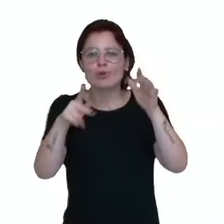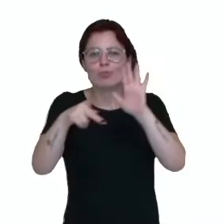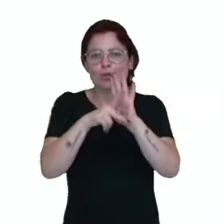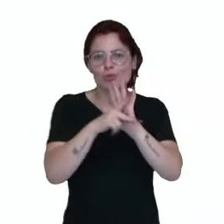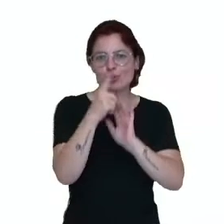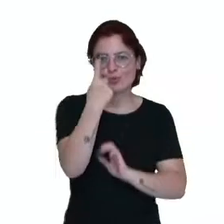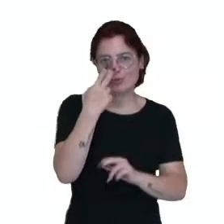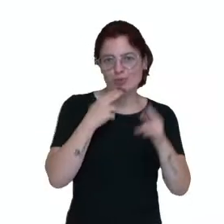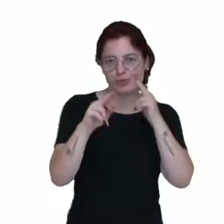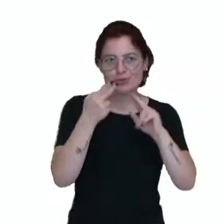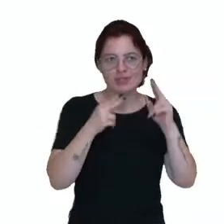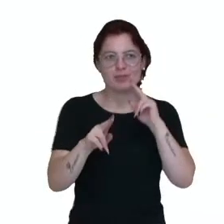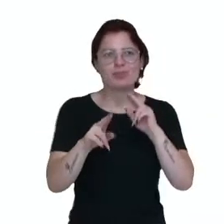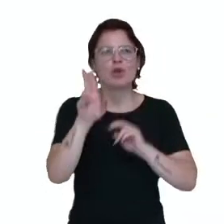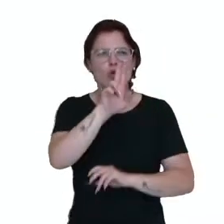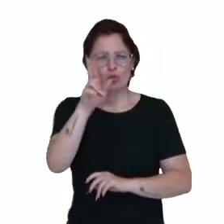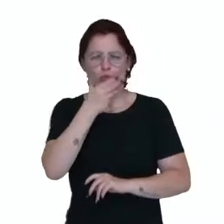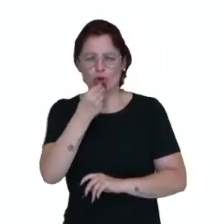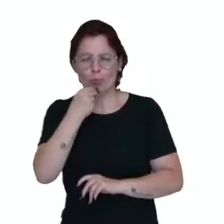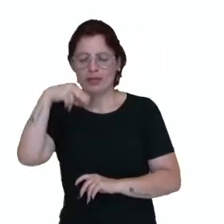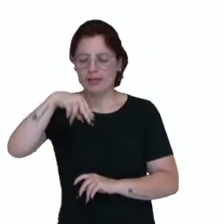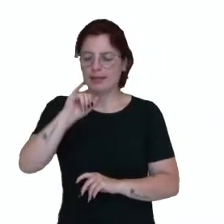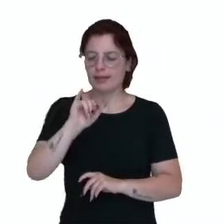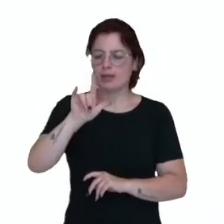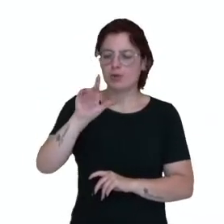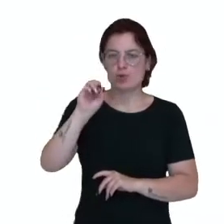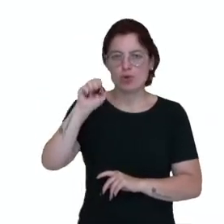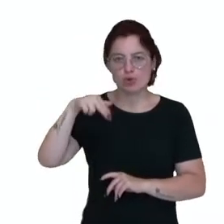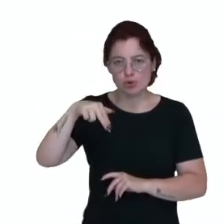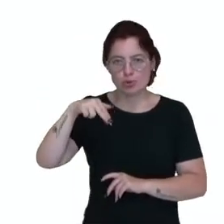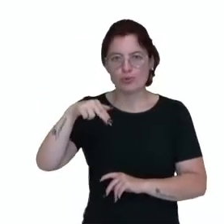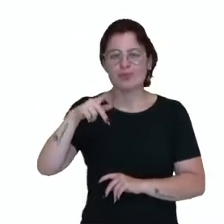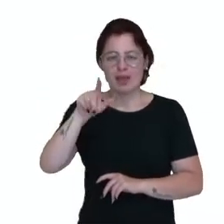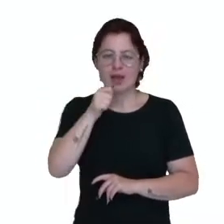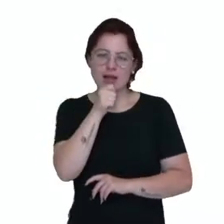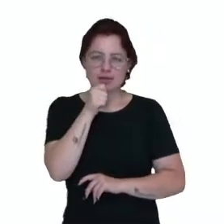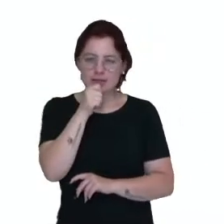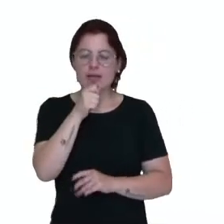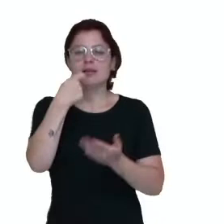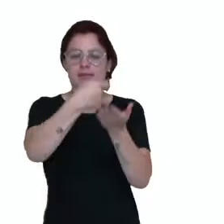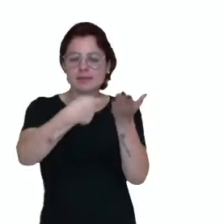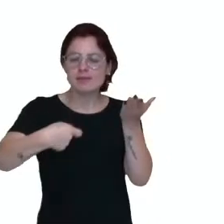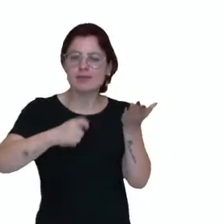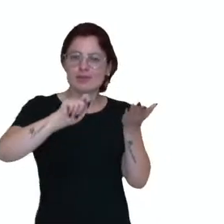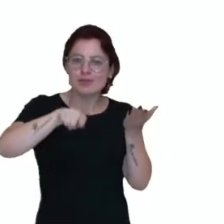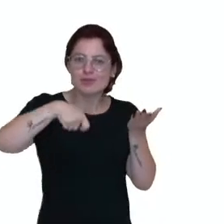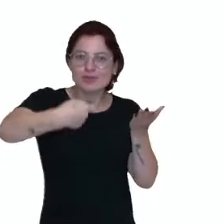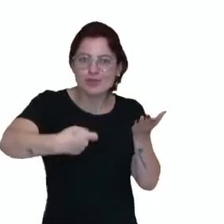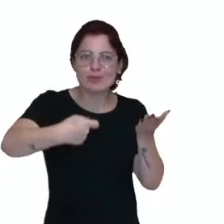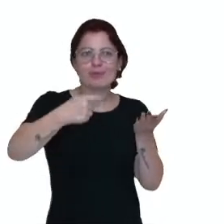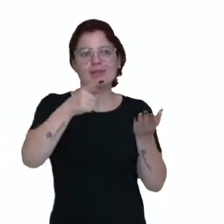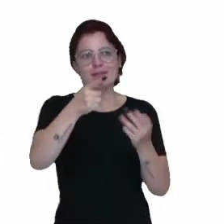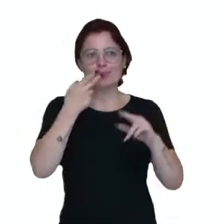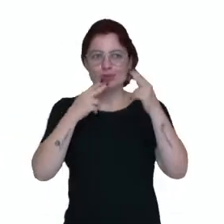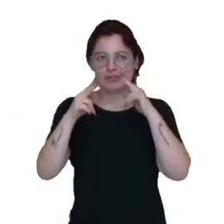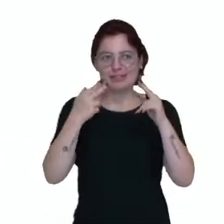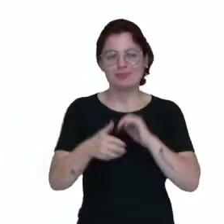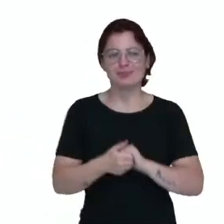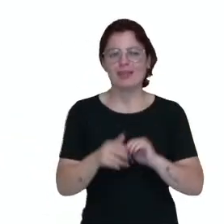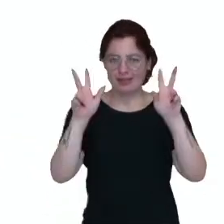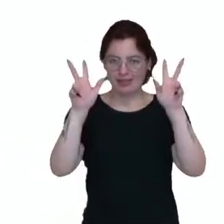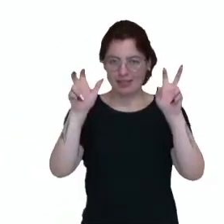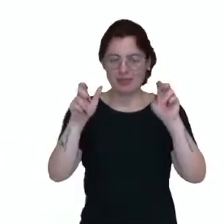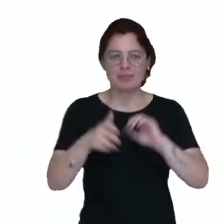uma composição de Nilson Chaves. Nilson Chaves é o cantor e compositor paranaense. Você